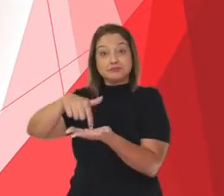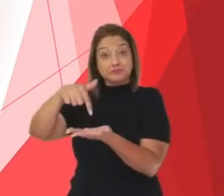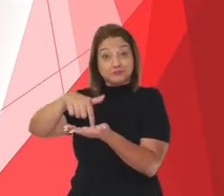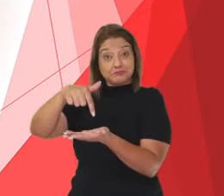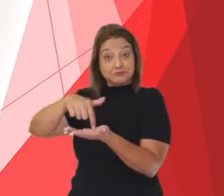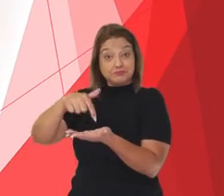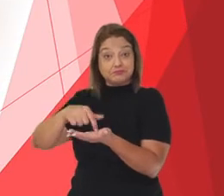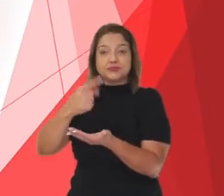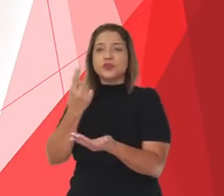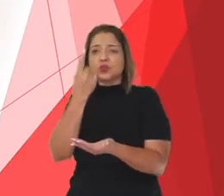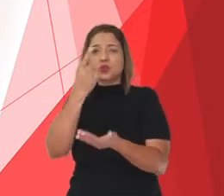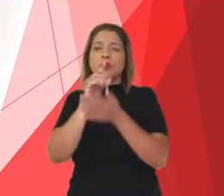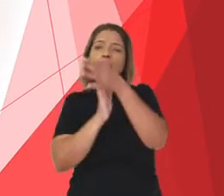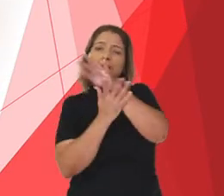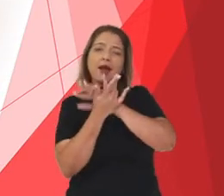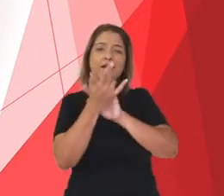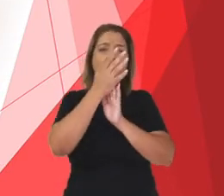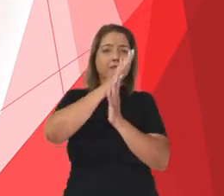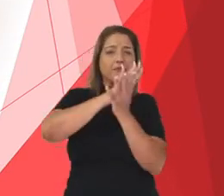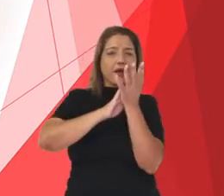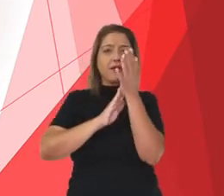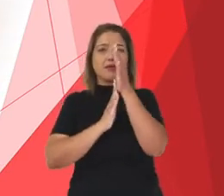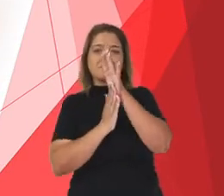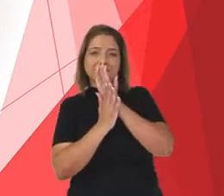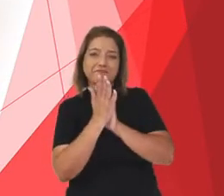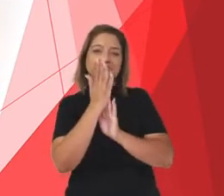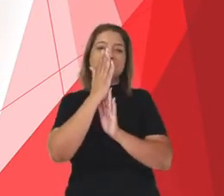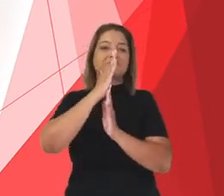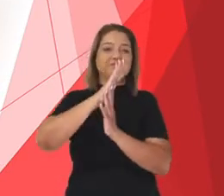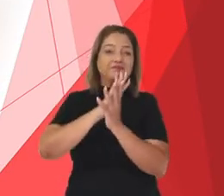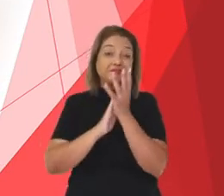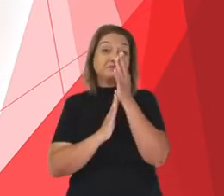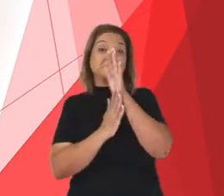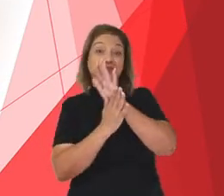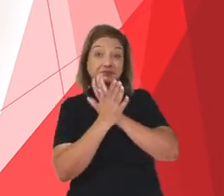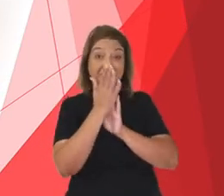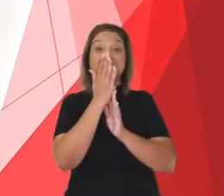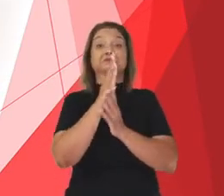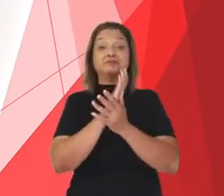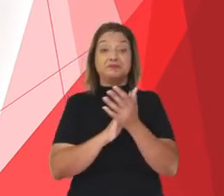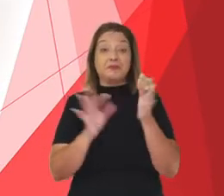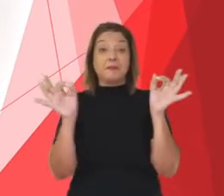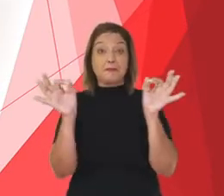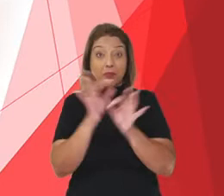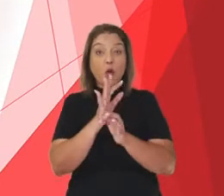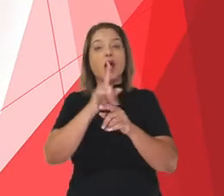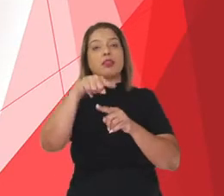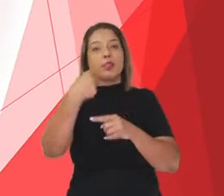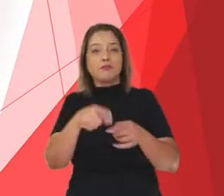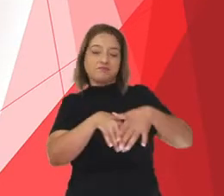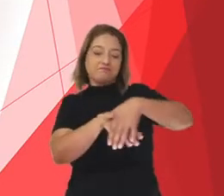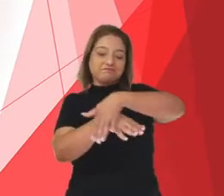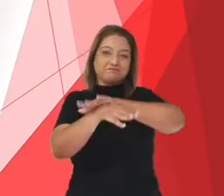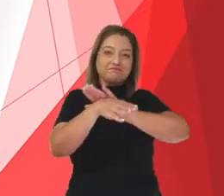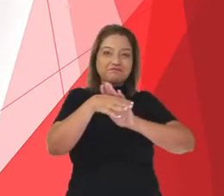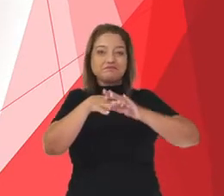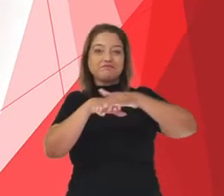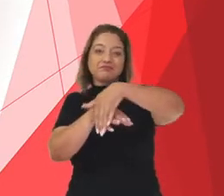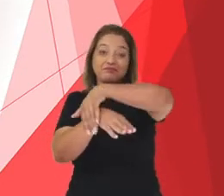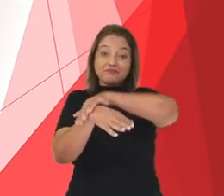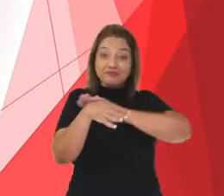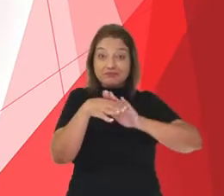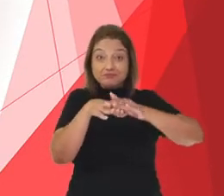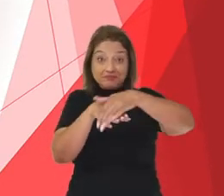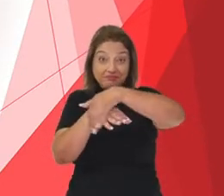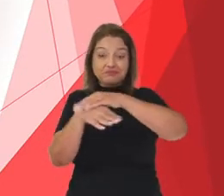uma palma contra a outra. E depois, friccione o dorso, que é